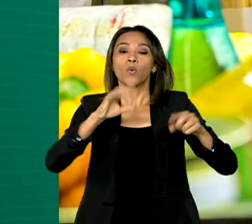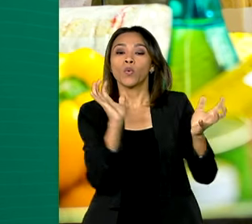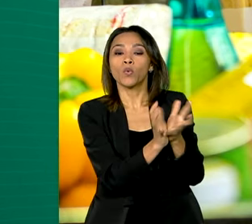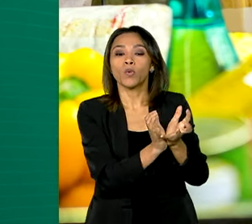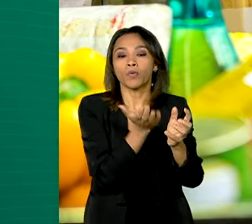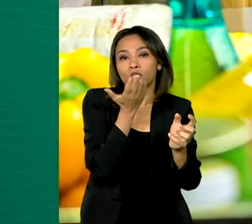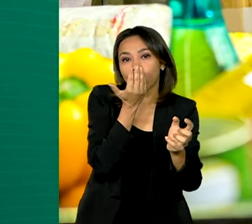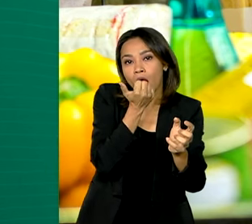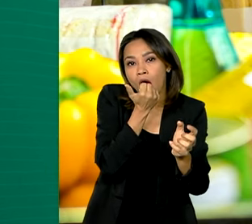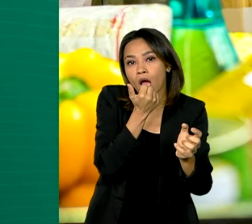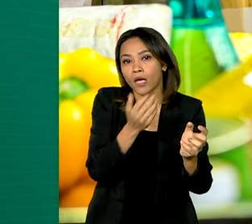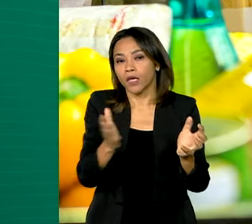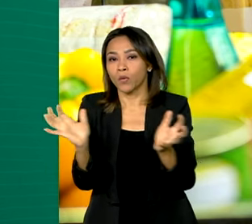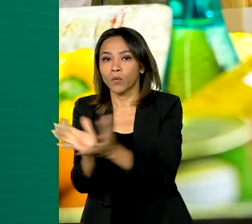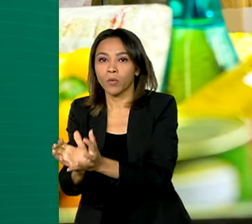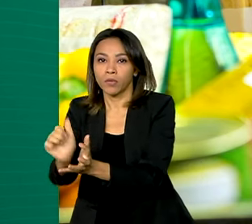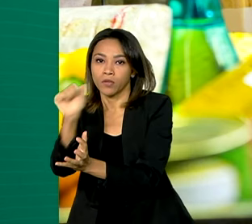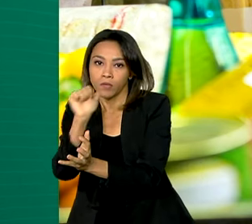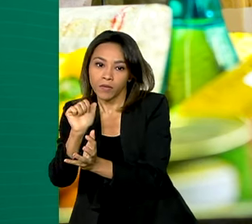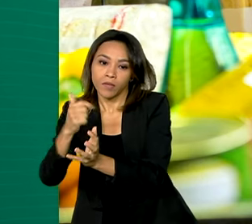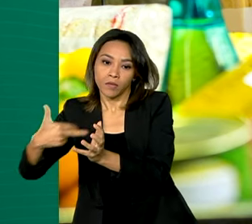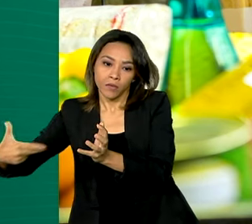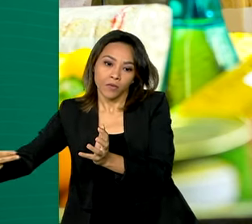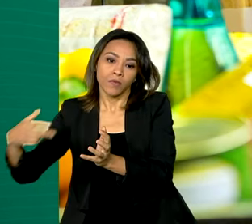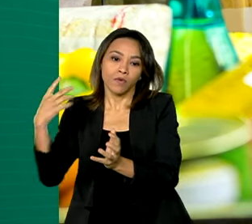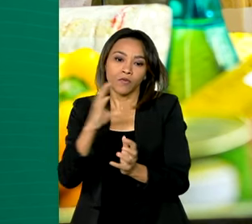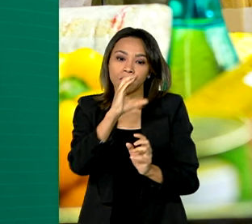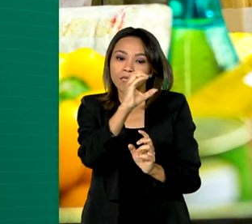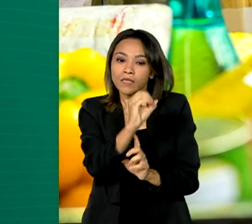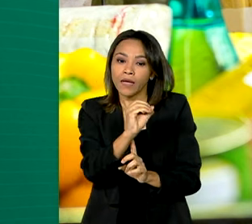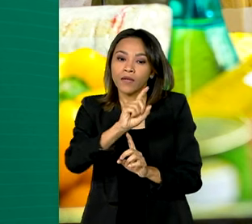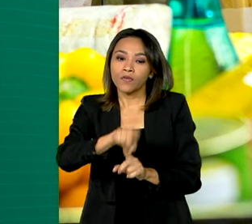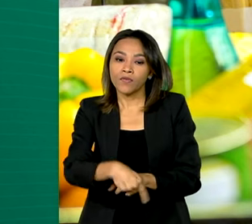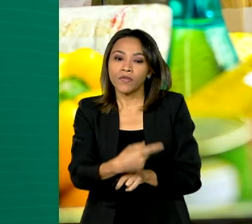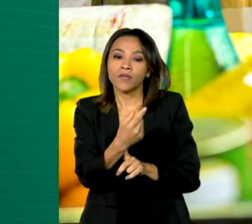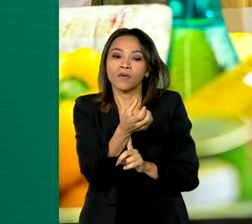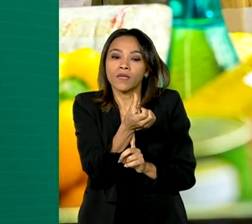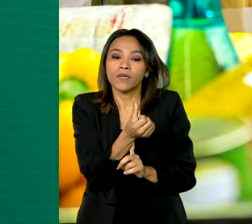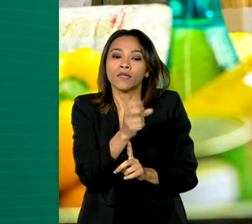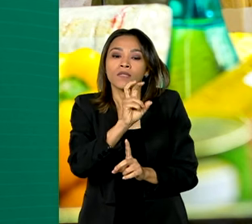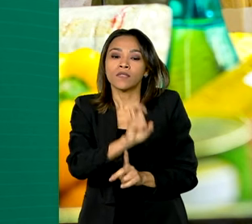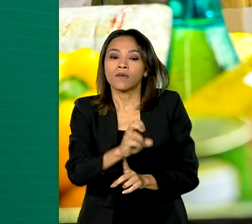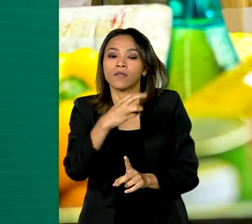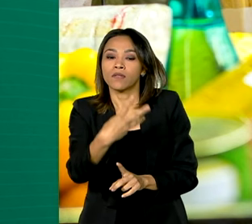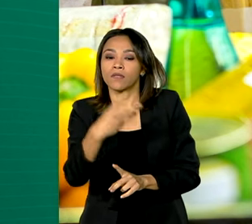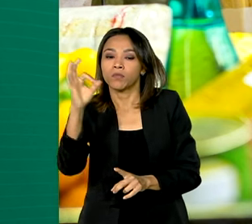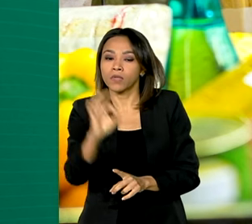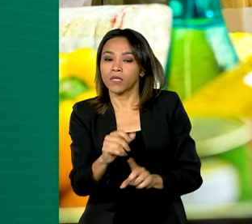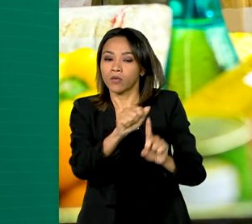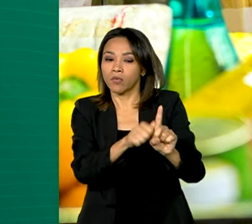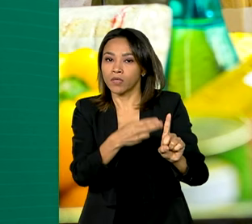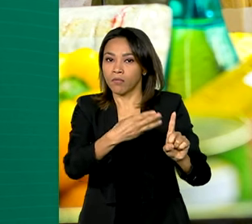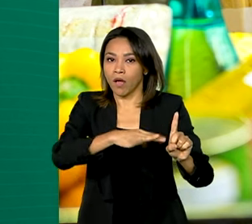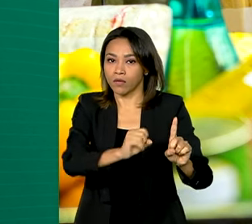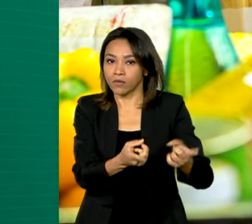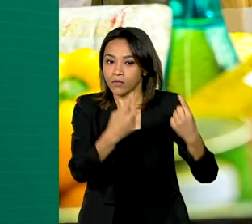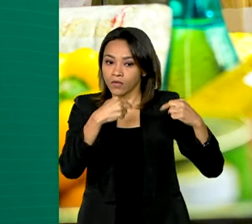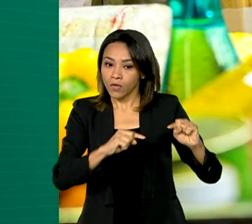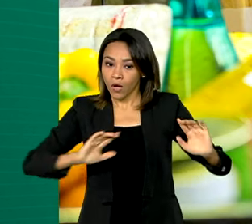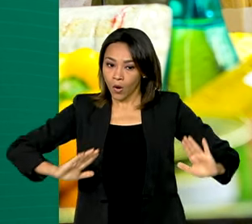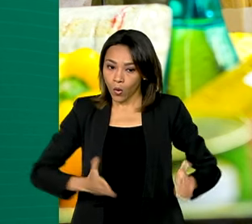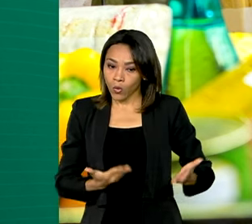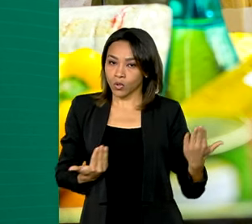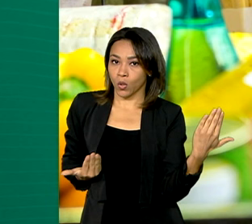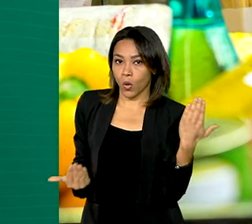bebidas, a inflação em março foi de 0,53%. Porém, comparando o índice atual